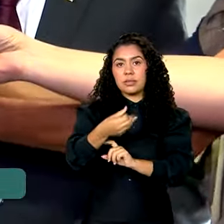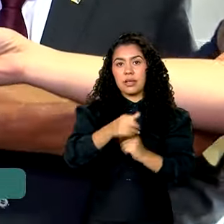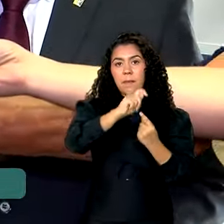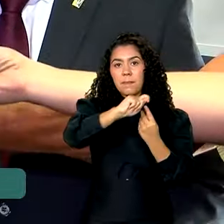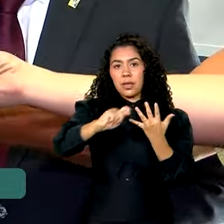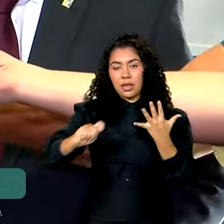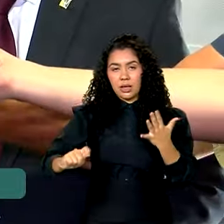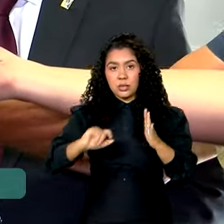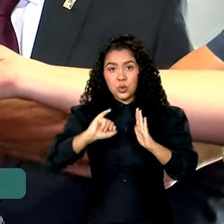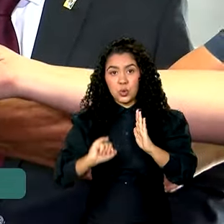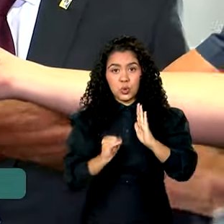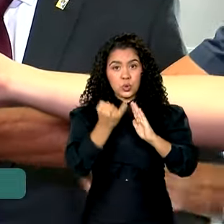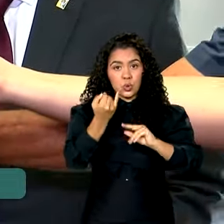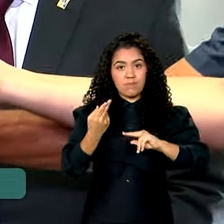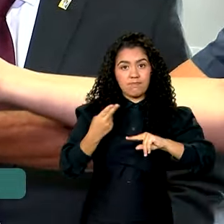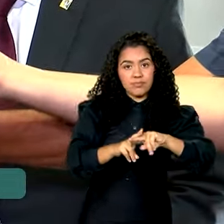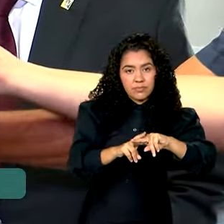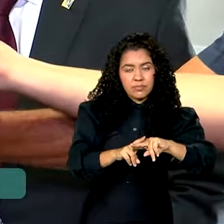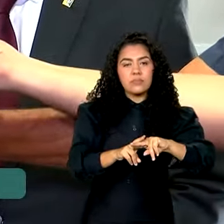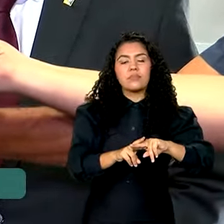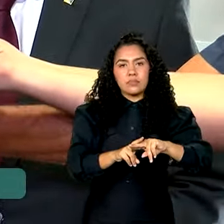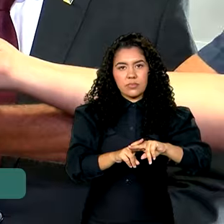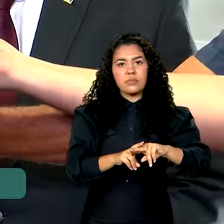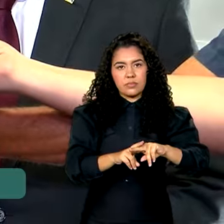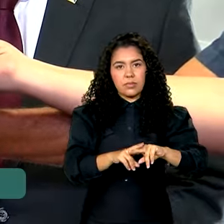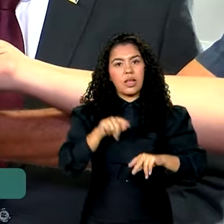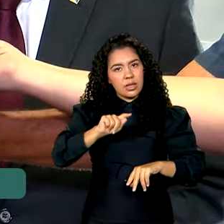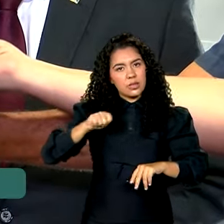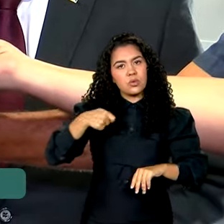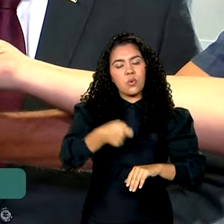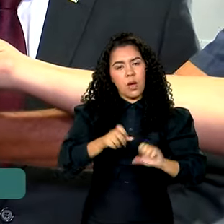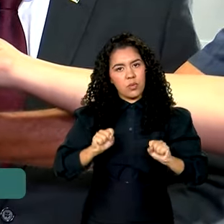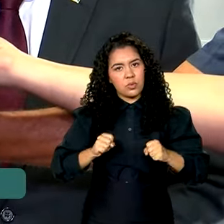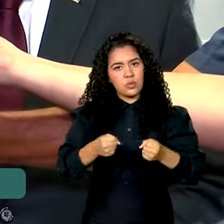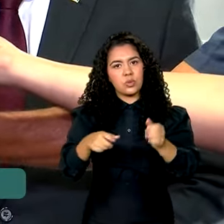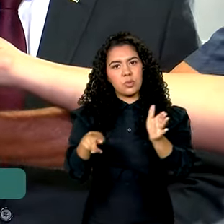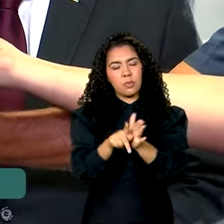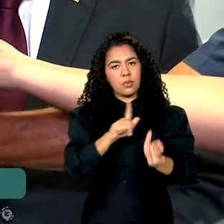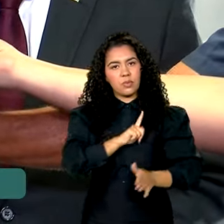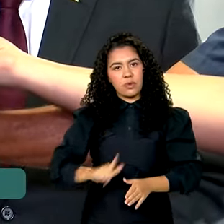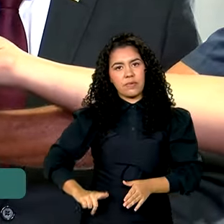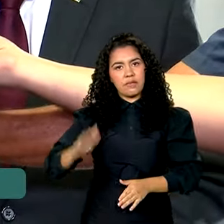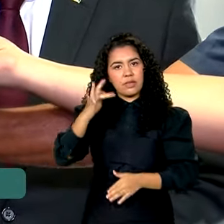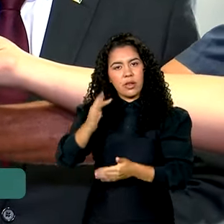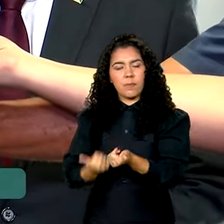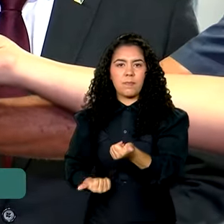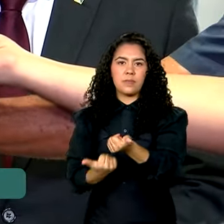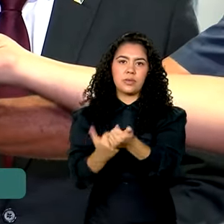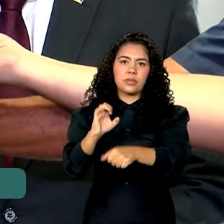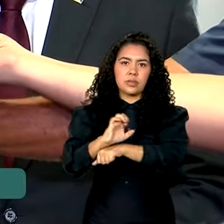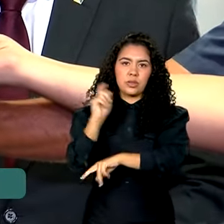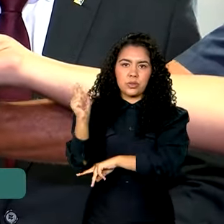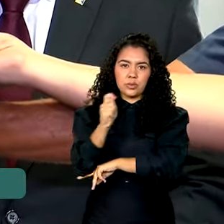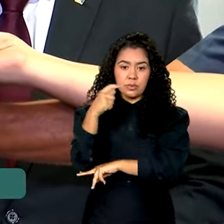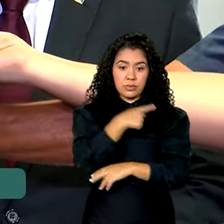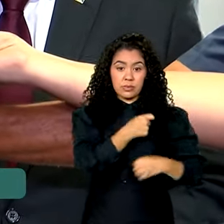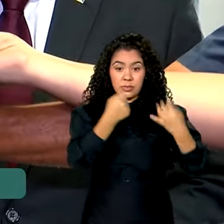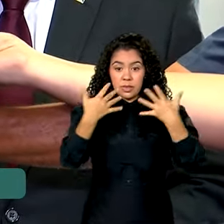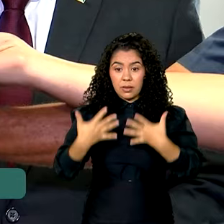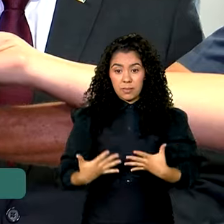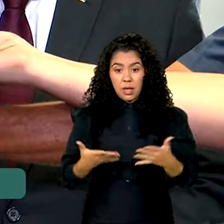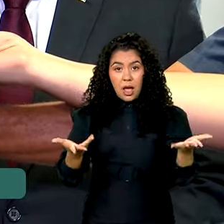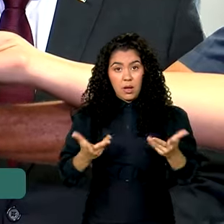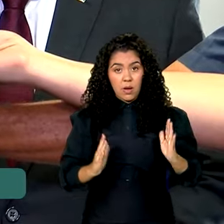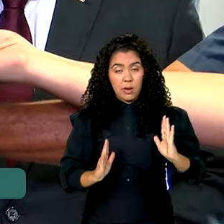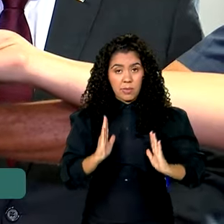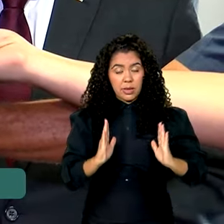juros estão congelados, o que sinaliza os esforços do governo para socorrer o estado. Nesse momento, o estado do Rio Grande do Sul, em razão